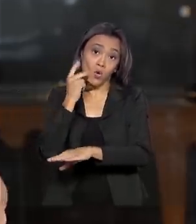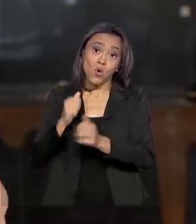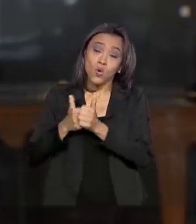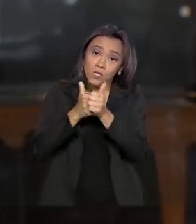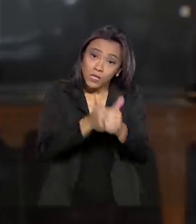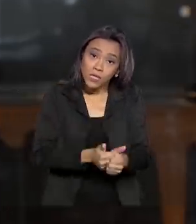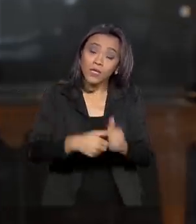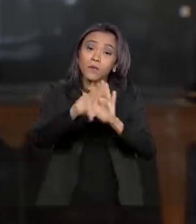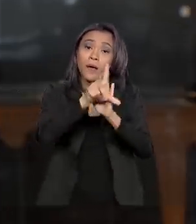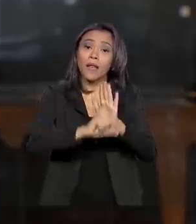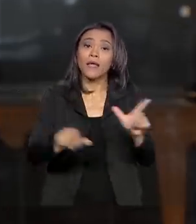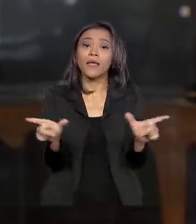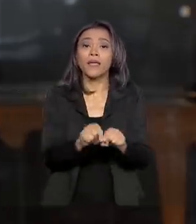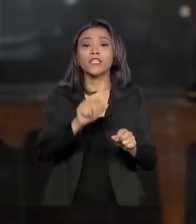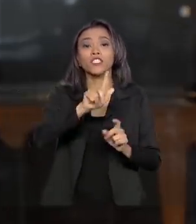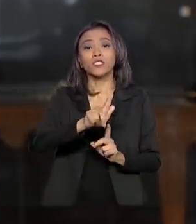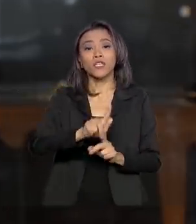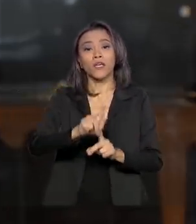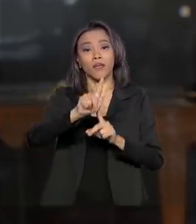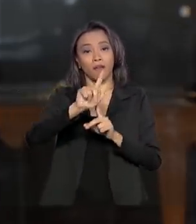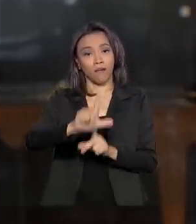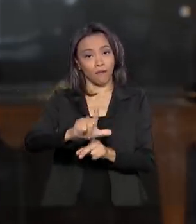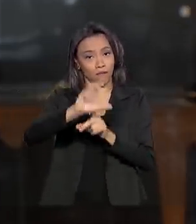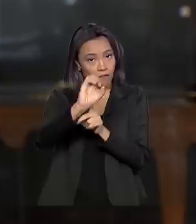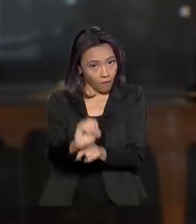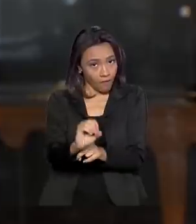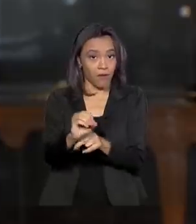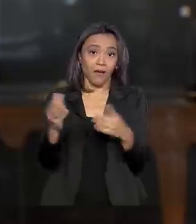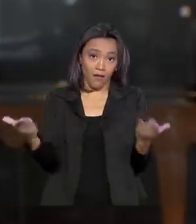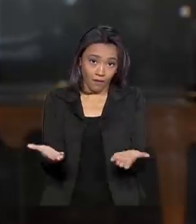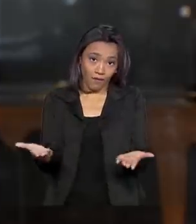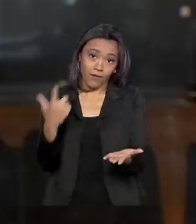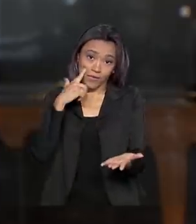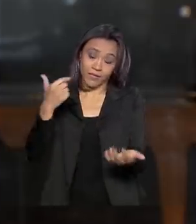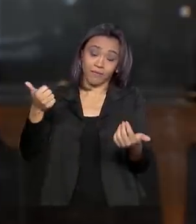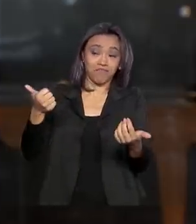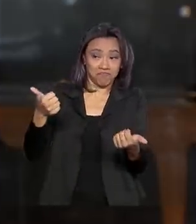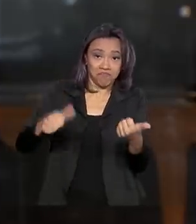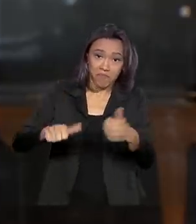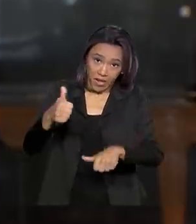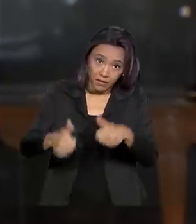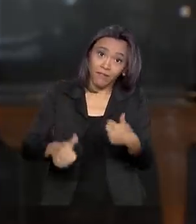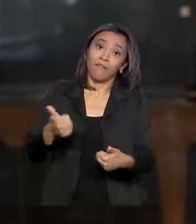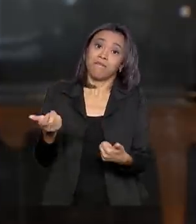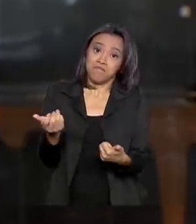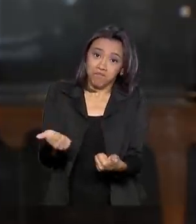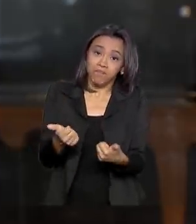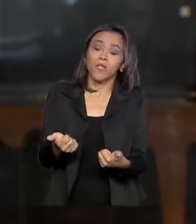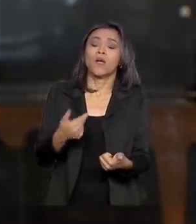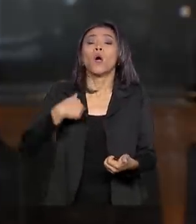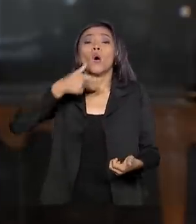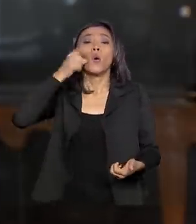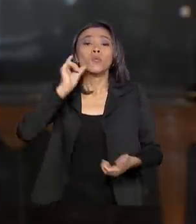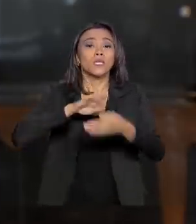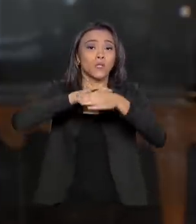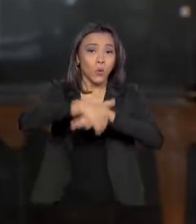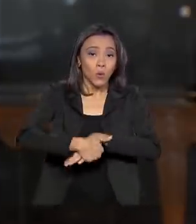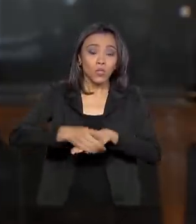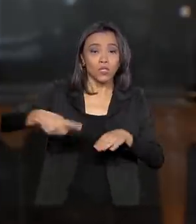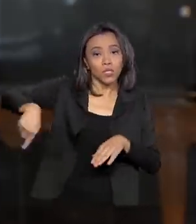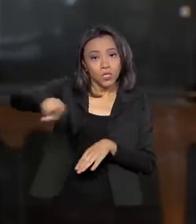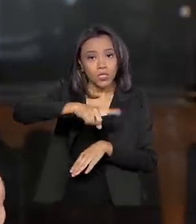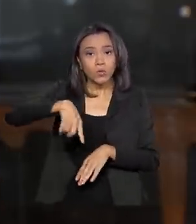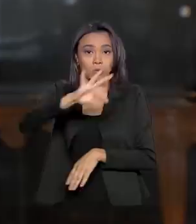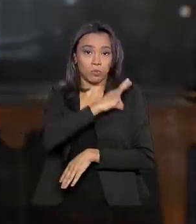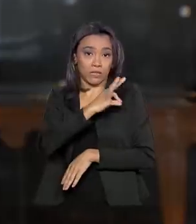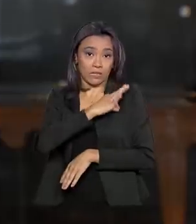de Garantia da Lei e da Ordem, agora essa medida deverá, então, ser reavaliada. Para quem ainda não sabe, ontem à noite, os policiais militares